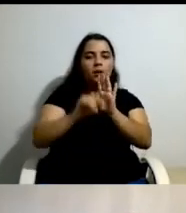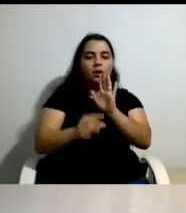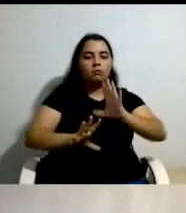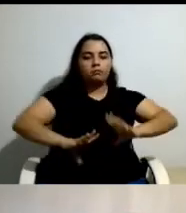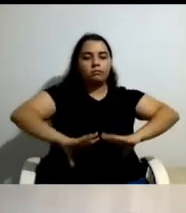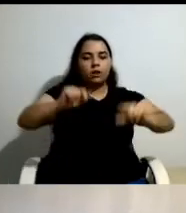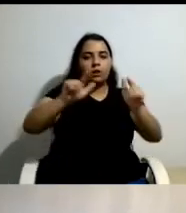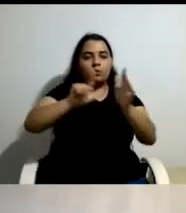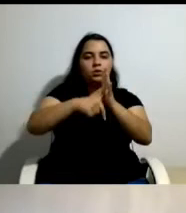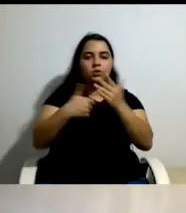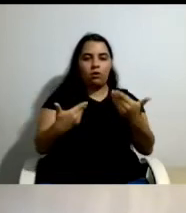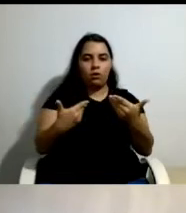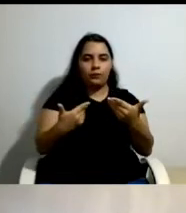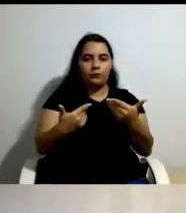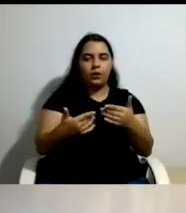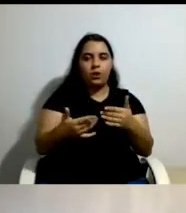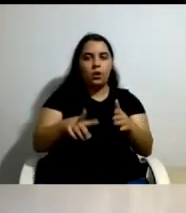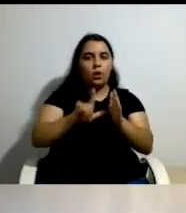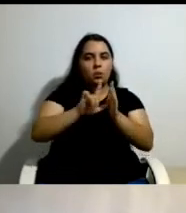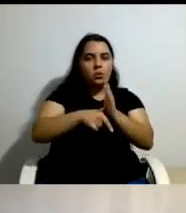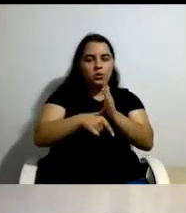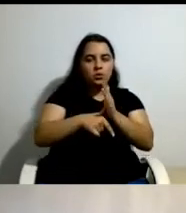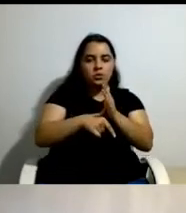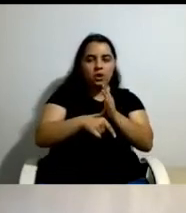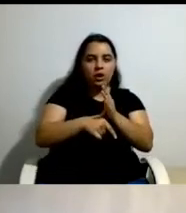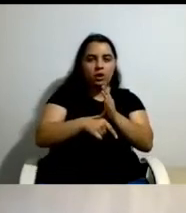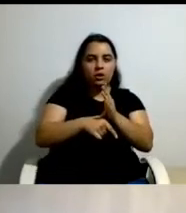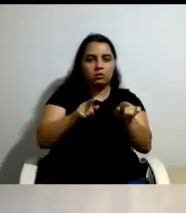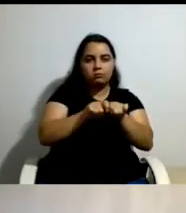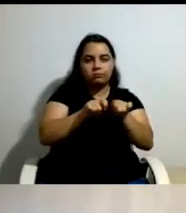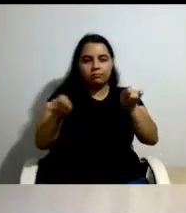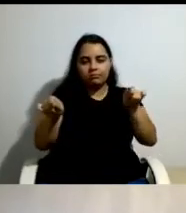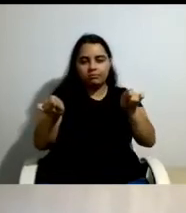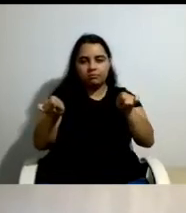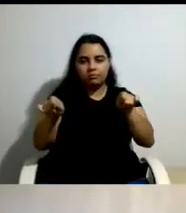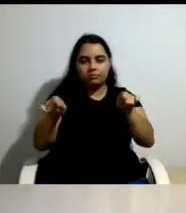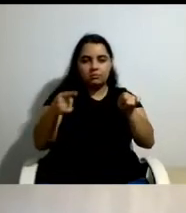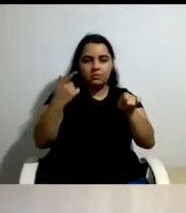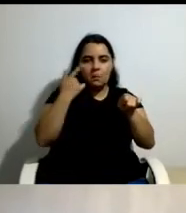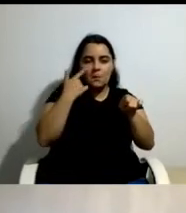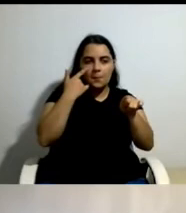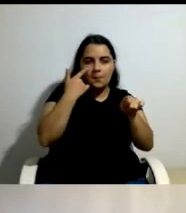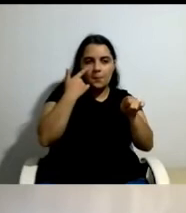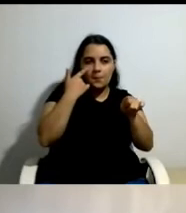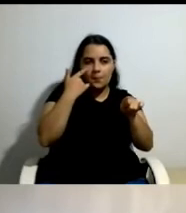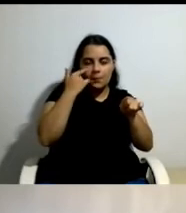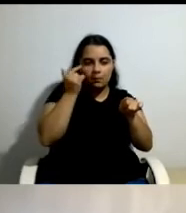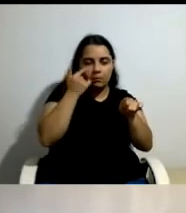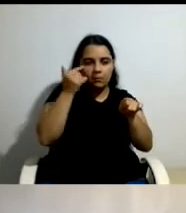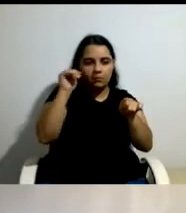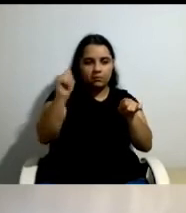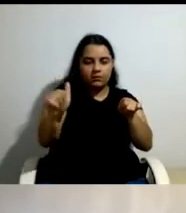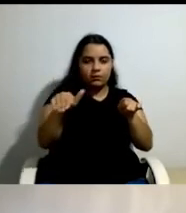como eu disse, tinha uma duração prevista de cerca de dois anos, exatamente, tinha um término previsto para 3 de dezembro de 2017.